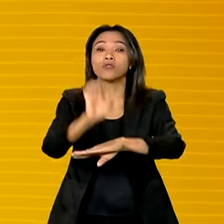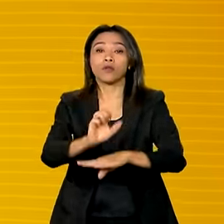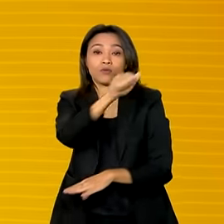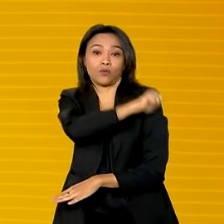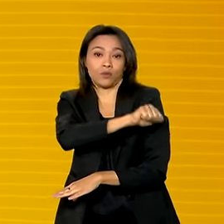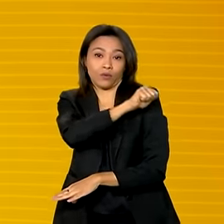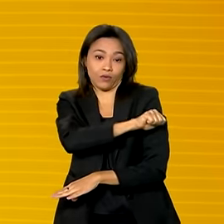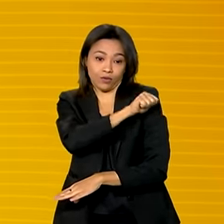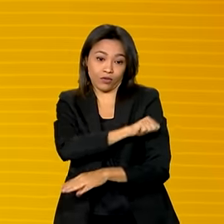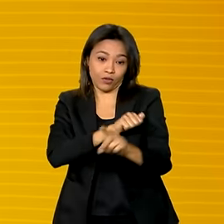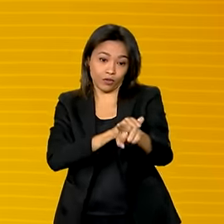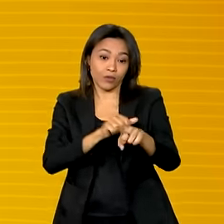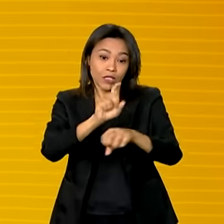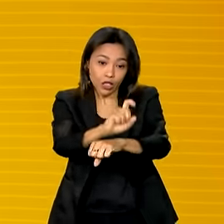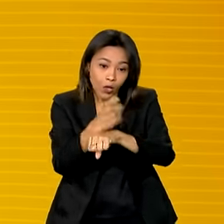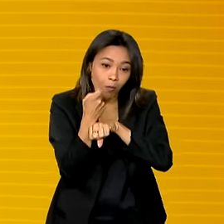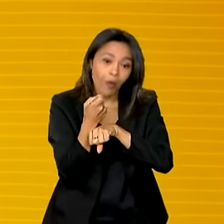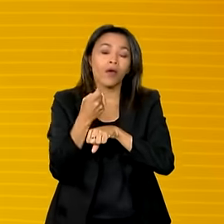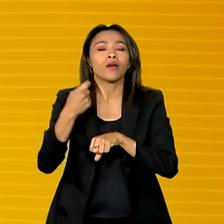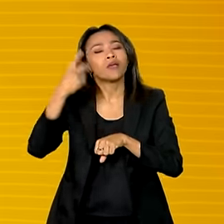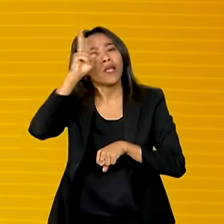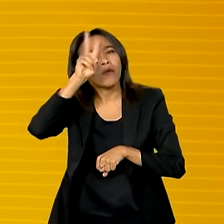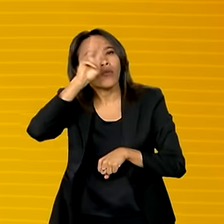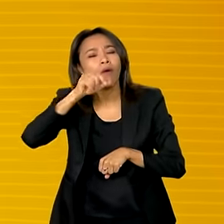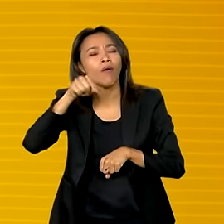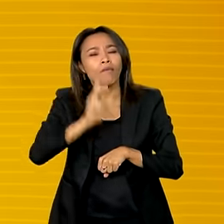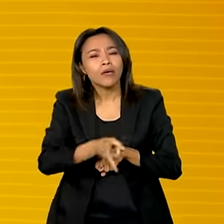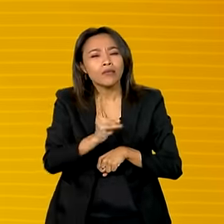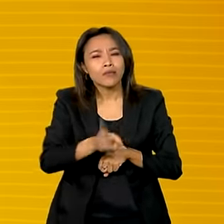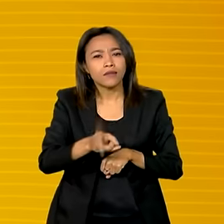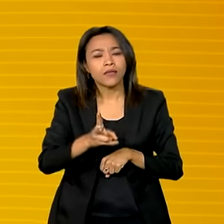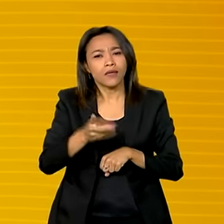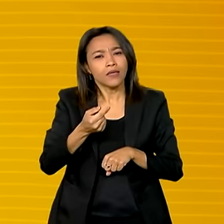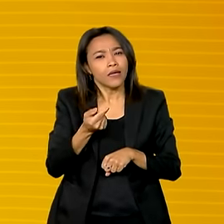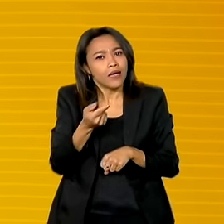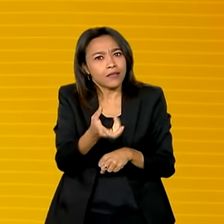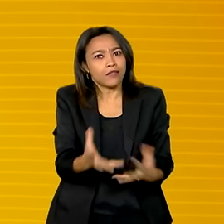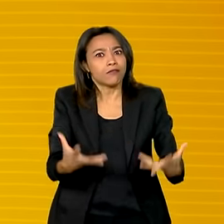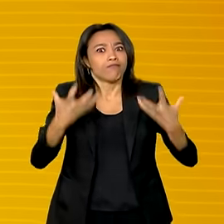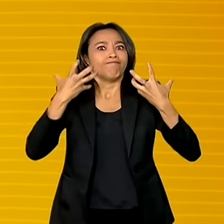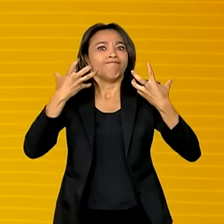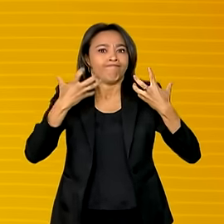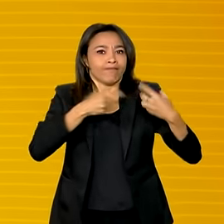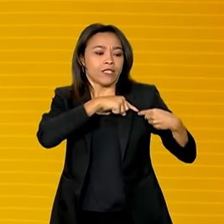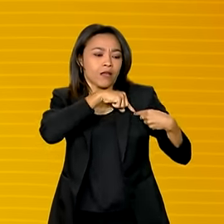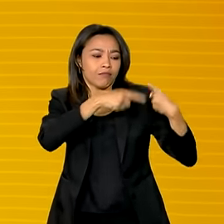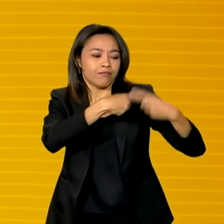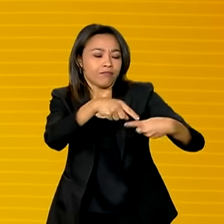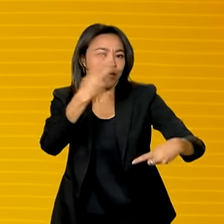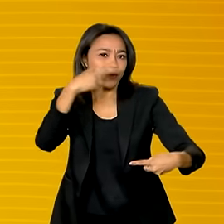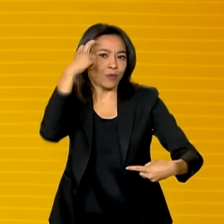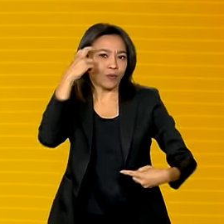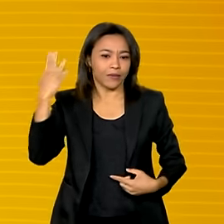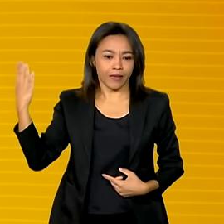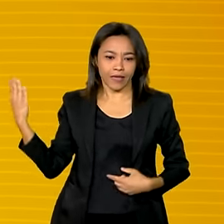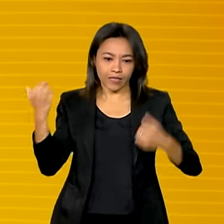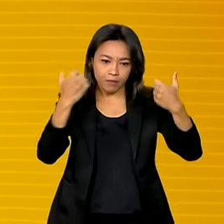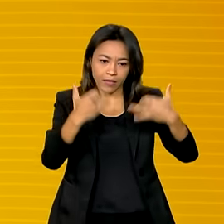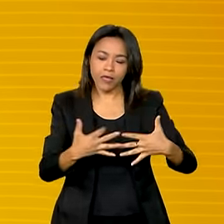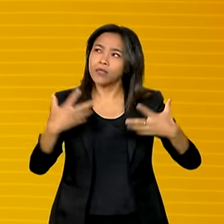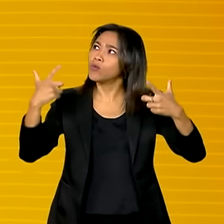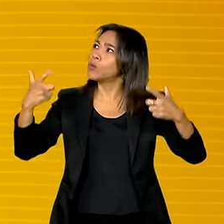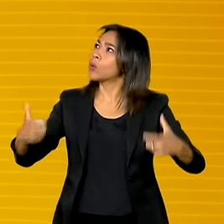de manter a memória do Brasil e a cultura quilombola vivas. Olha, eu estou visitando aqui um lugar